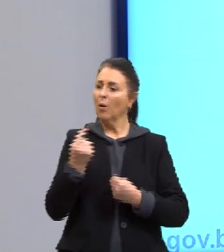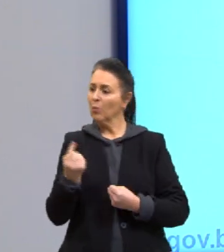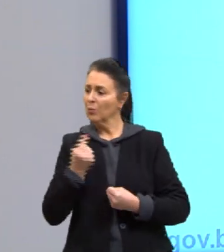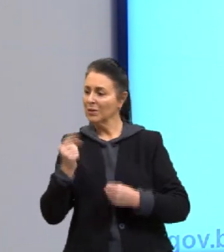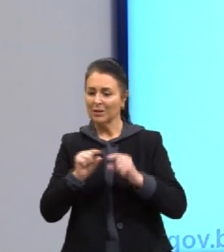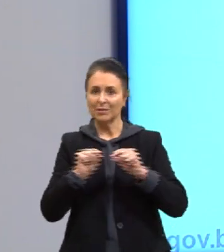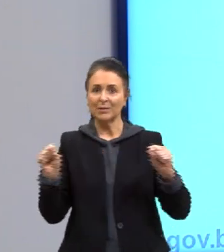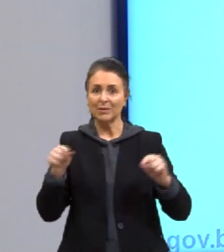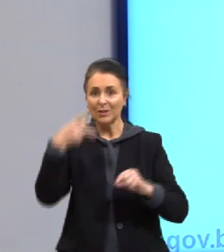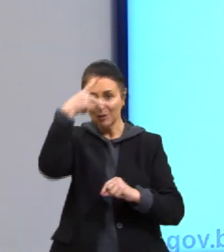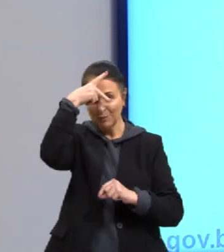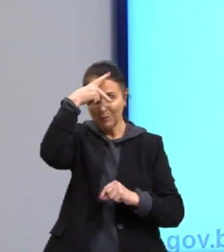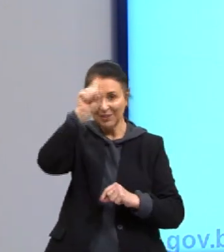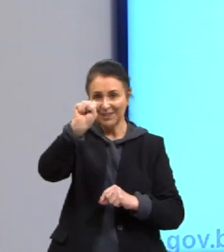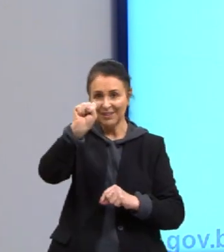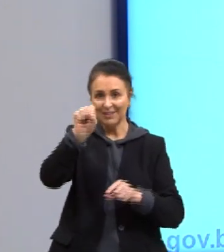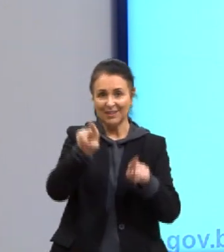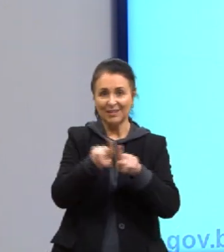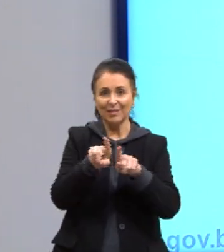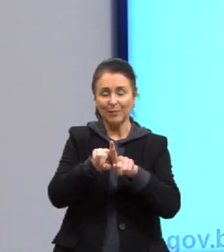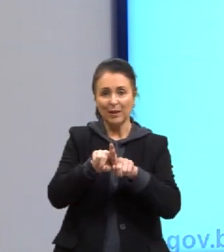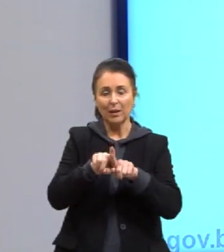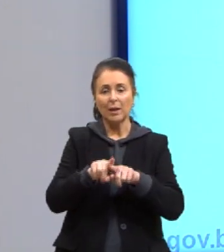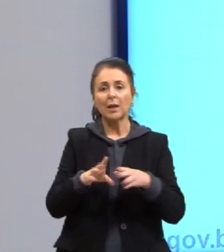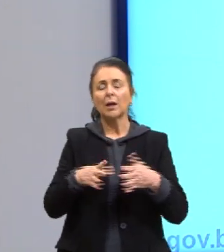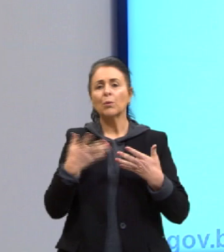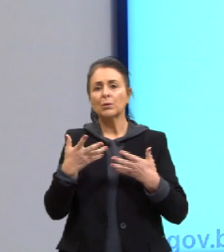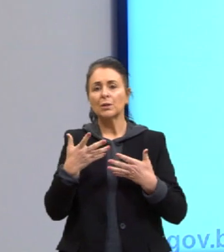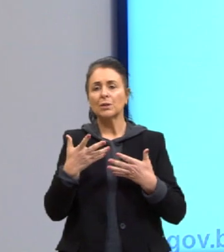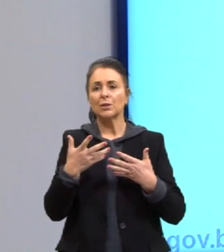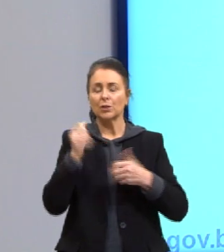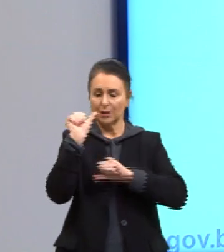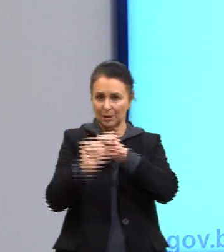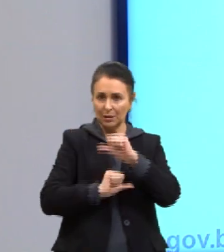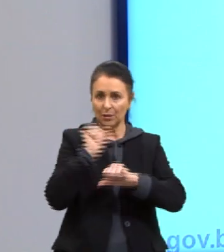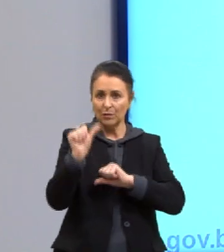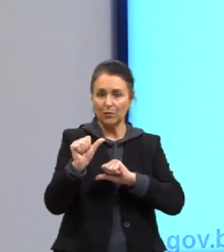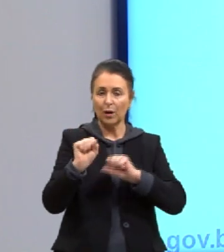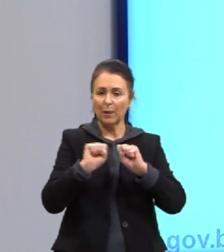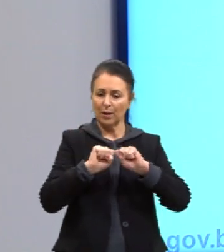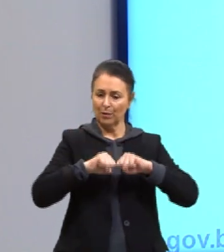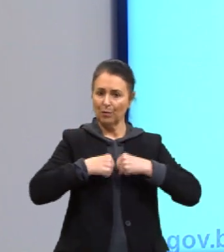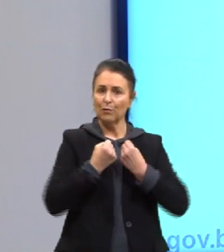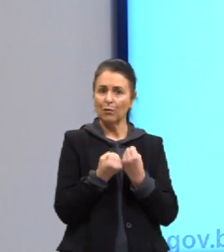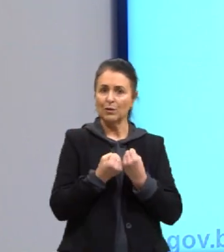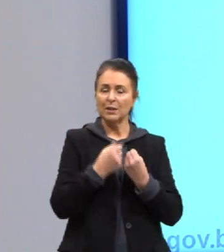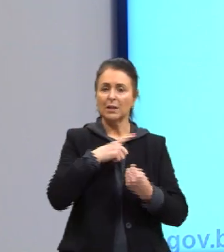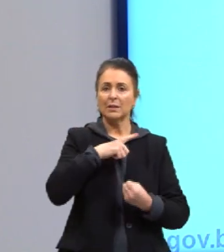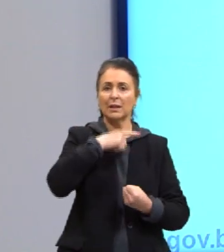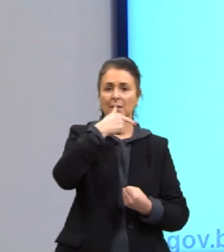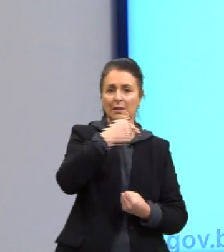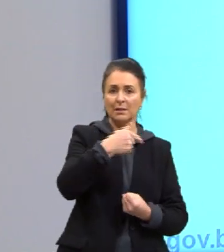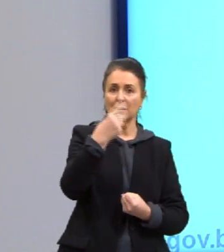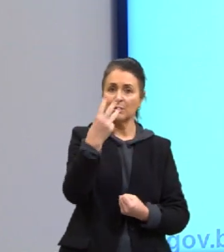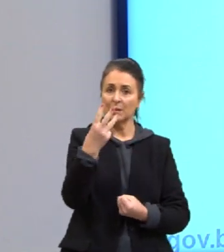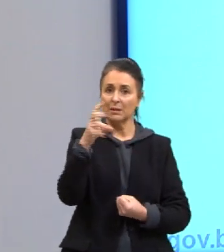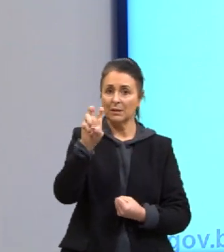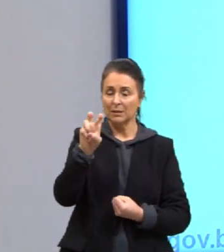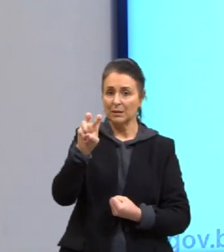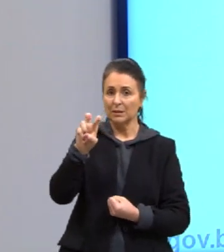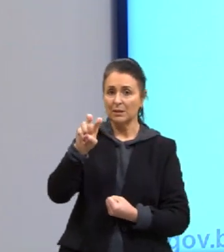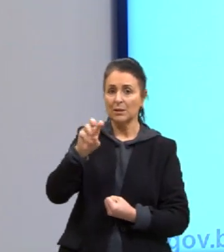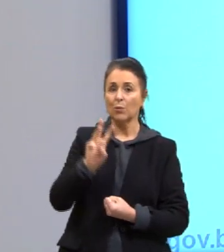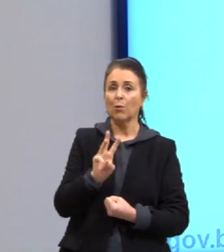de potência. Quando a gente transforma para a energia, gente tem 735 watts de